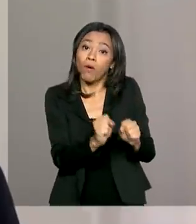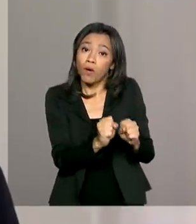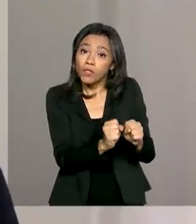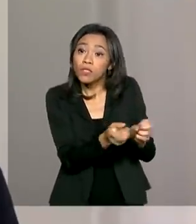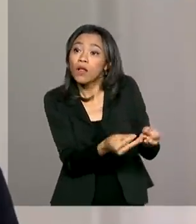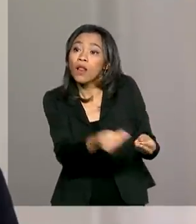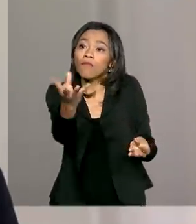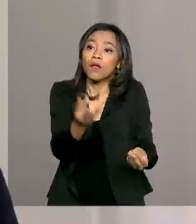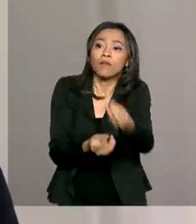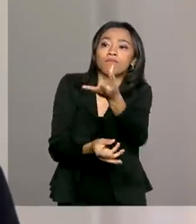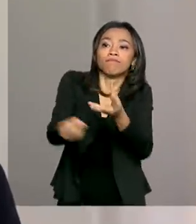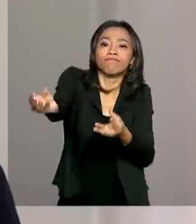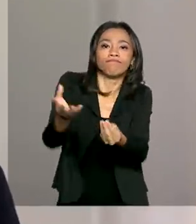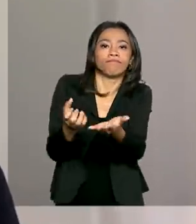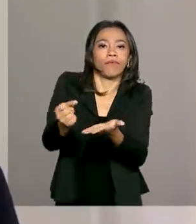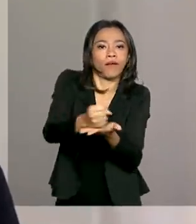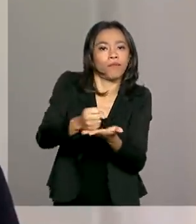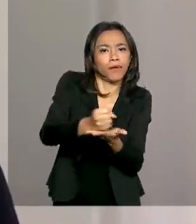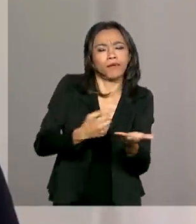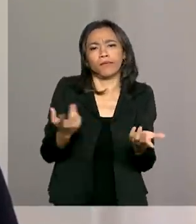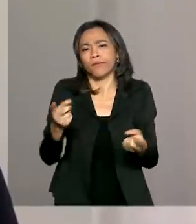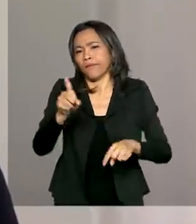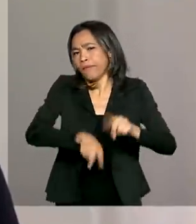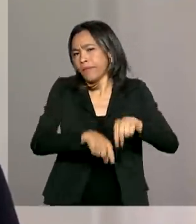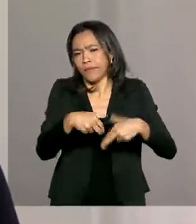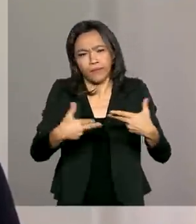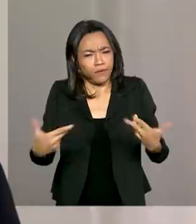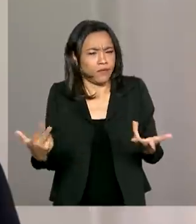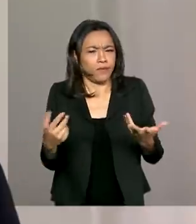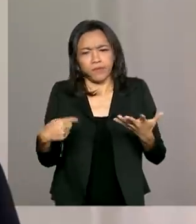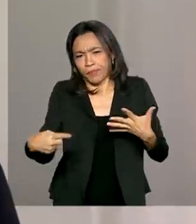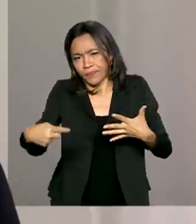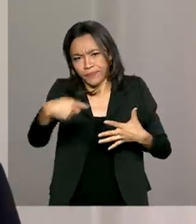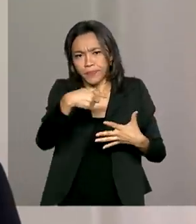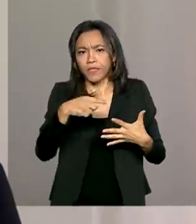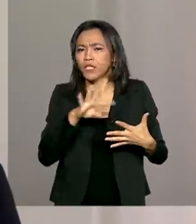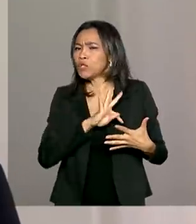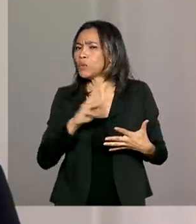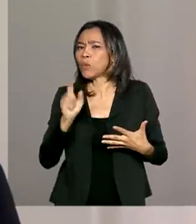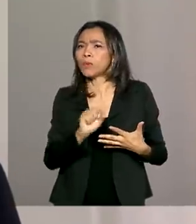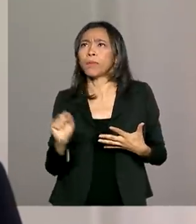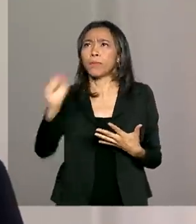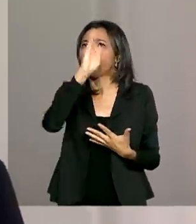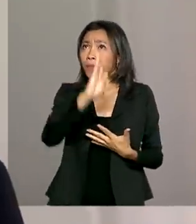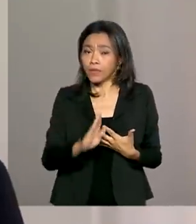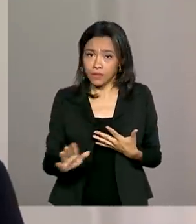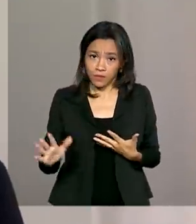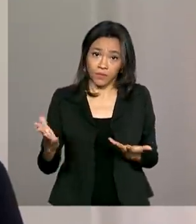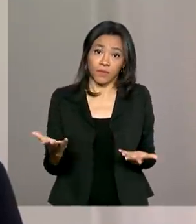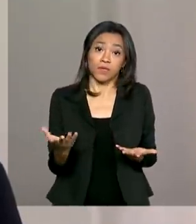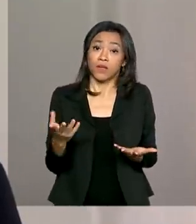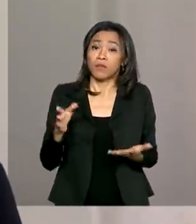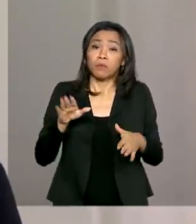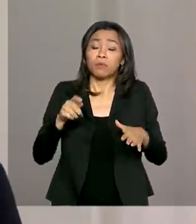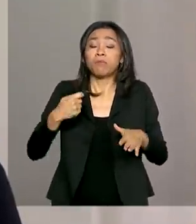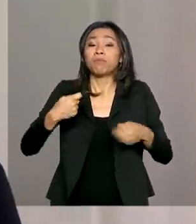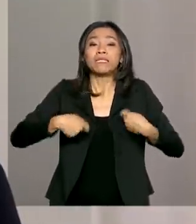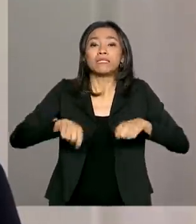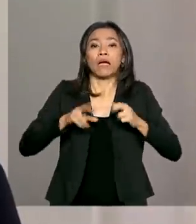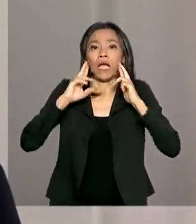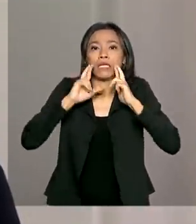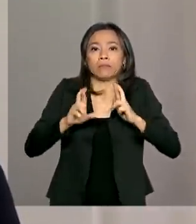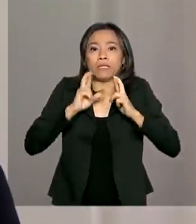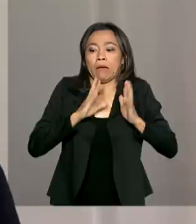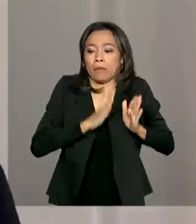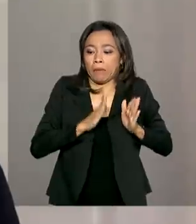transporte de medicamentos, insumos e correlatos em todo o território nacional, sem depender dos prazos e